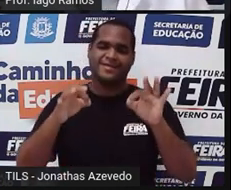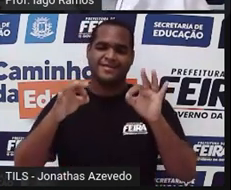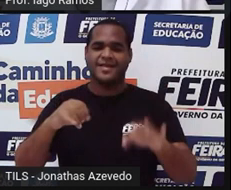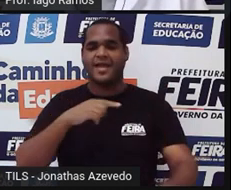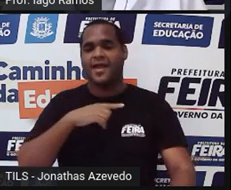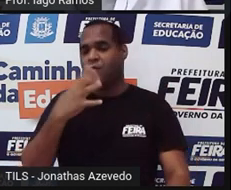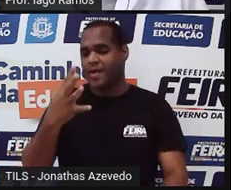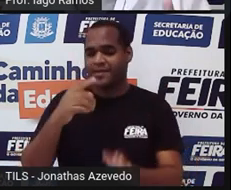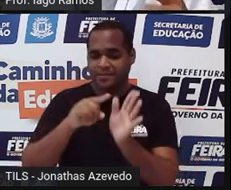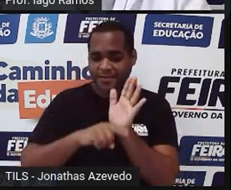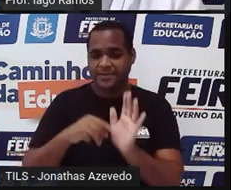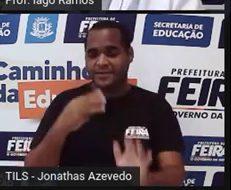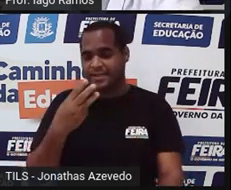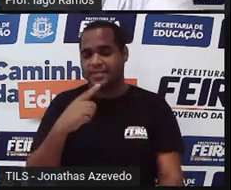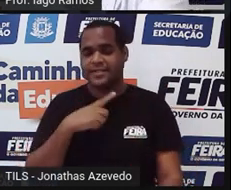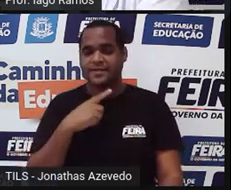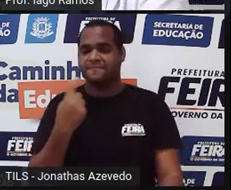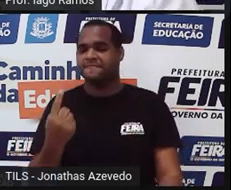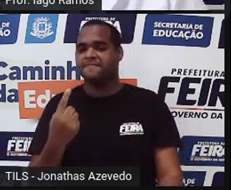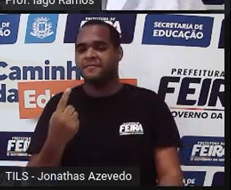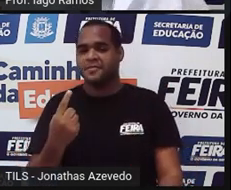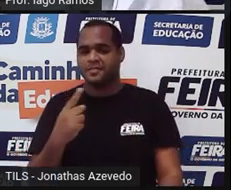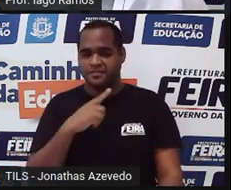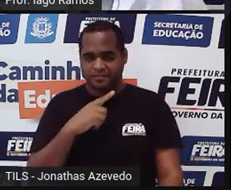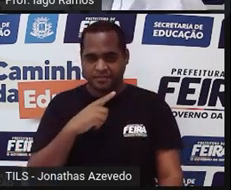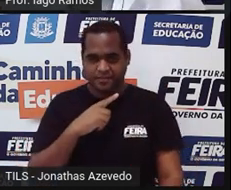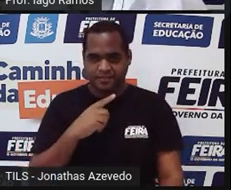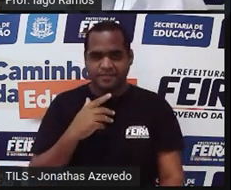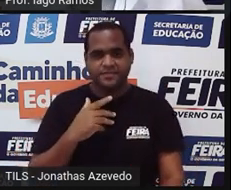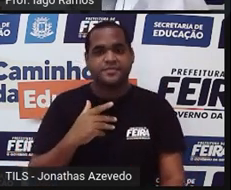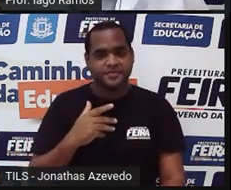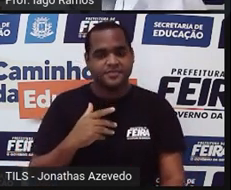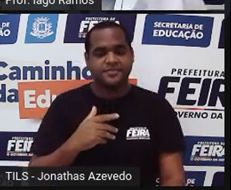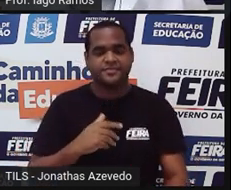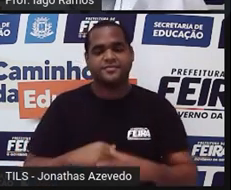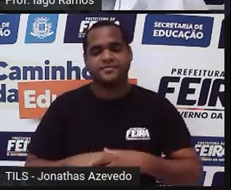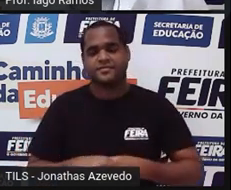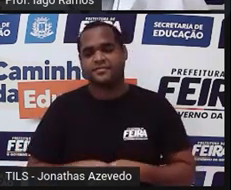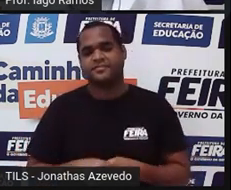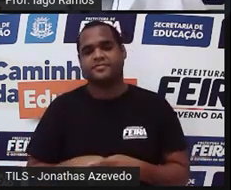menos 3 dá 1. 5 é maior do que 1. Beleza?